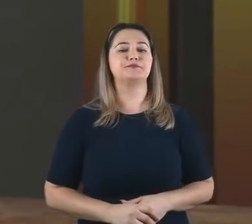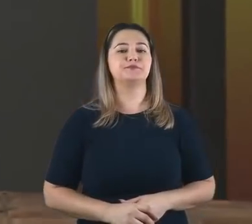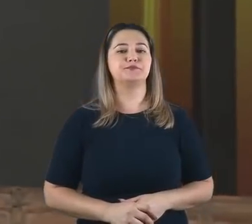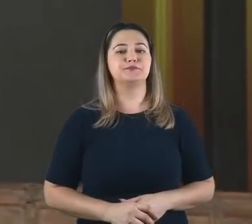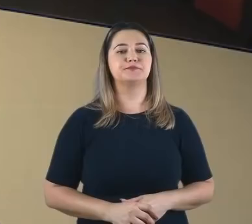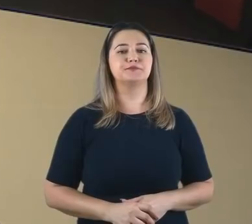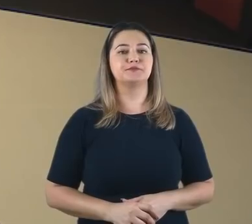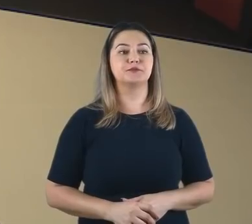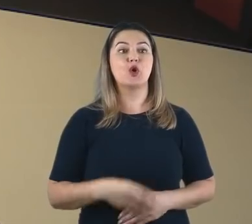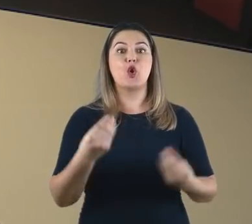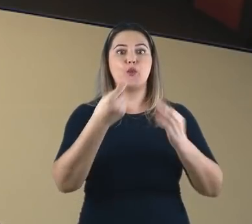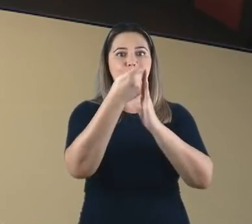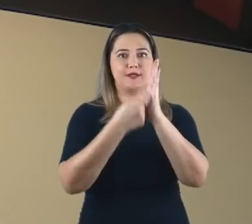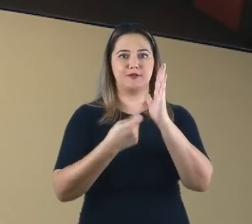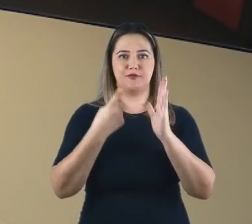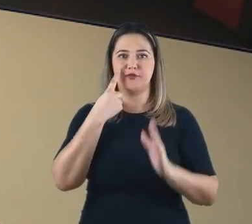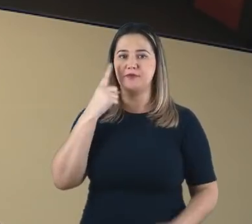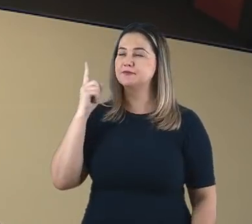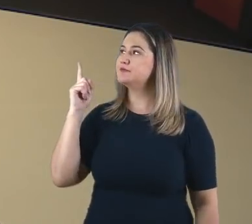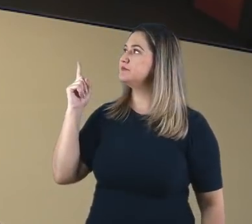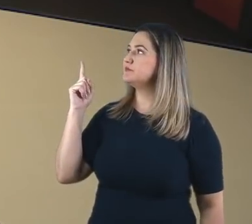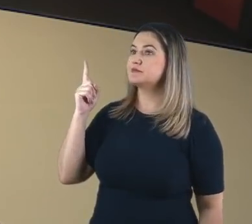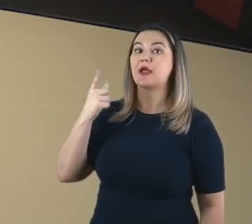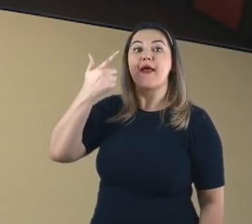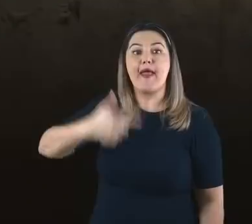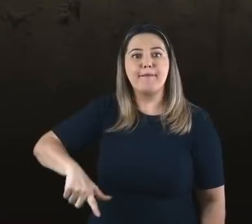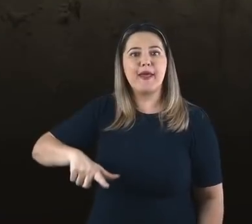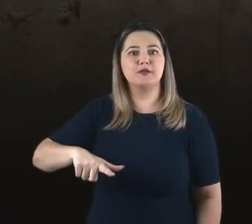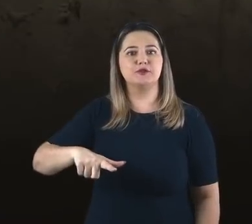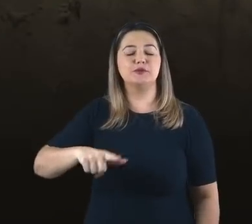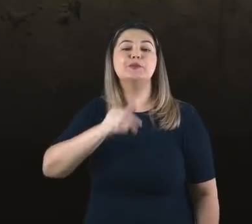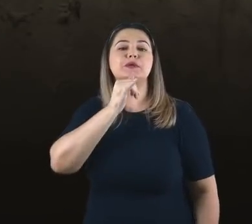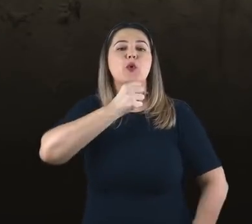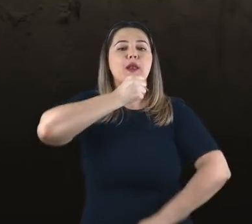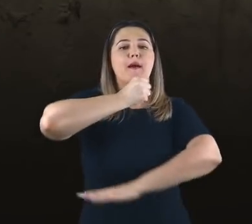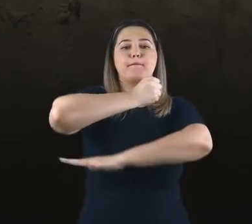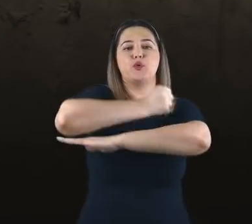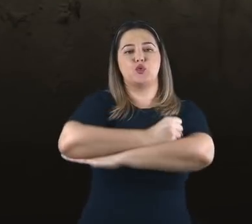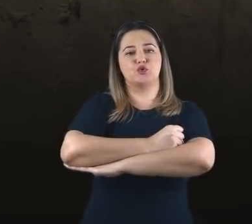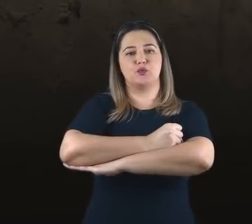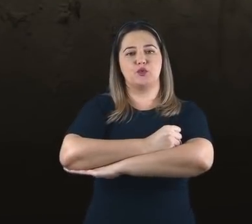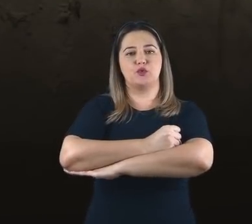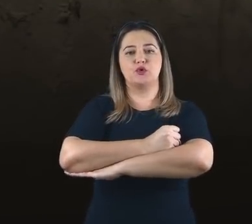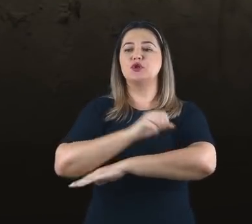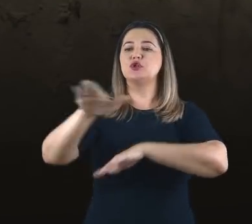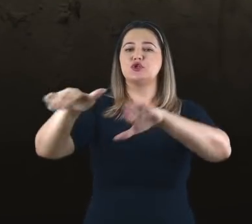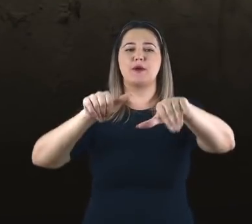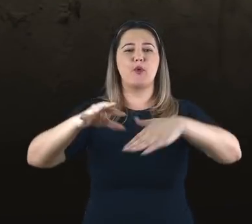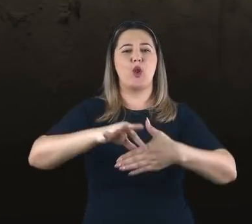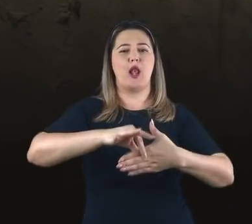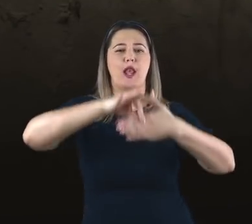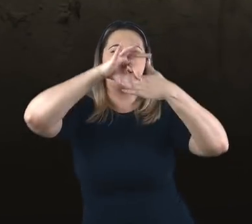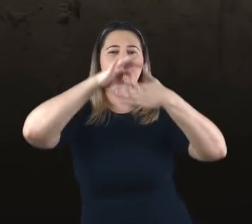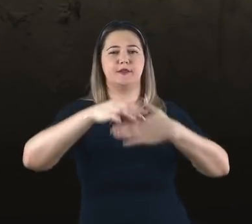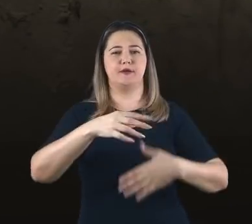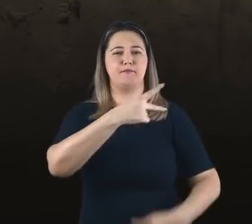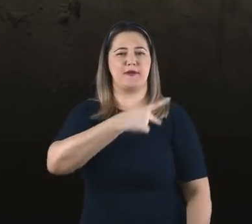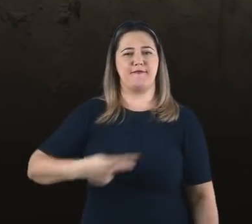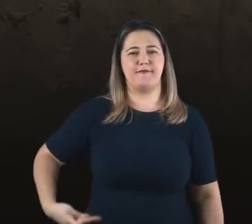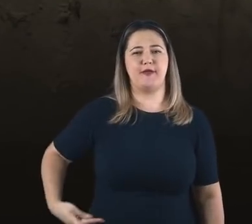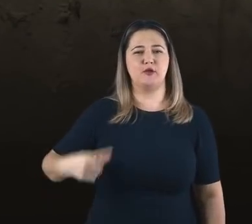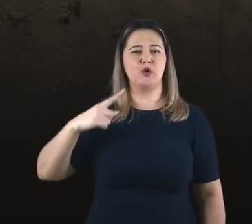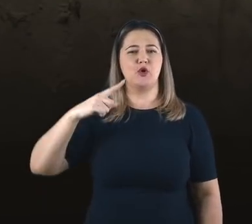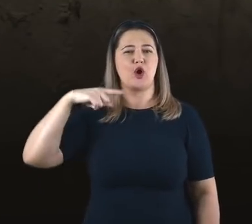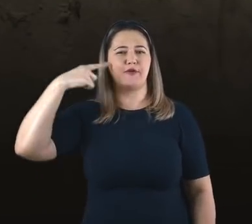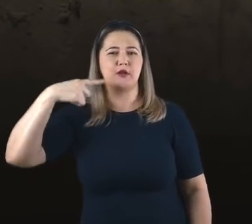Olha como é que o texto apresenta. Veja a repetição. Nabucodonosor, então, intimou os sátrapas, prefeitos, governadores,